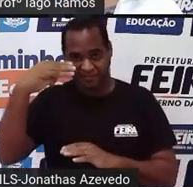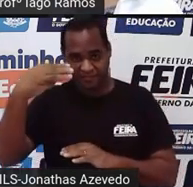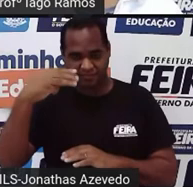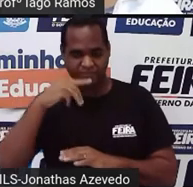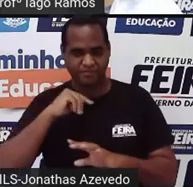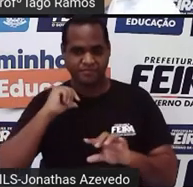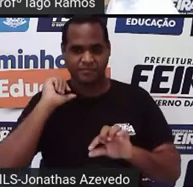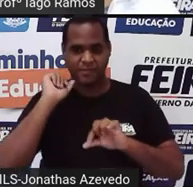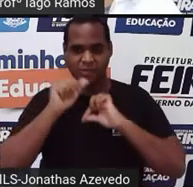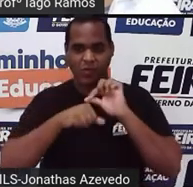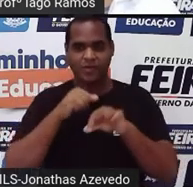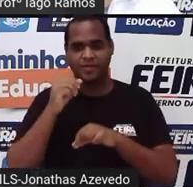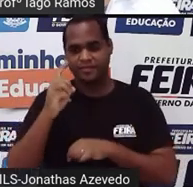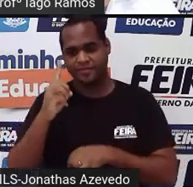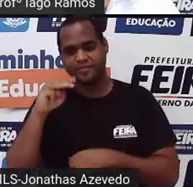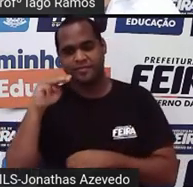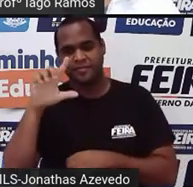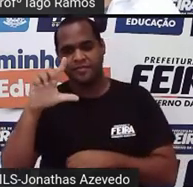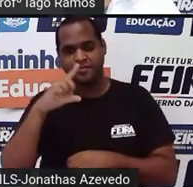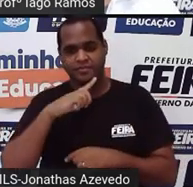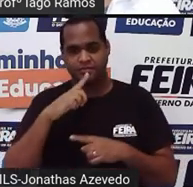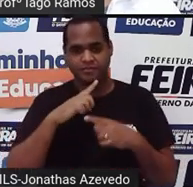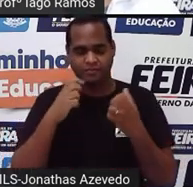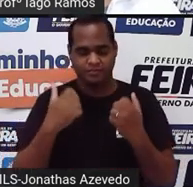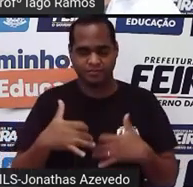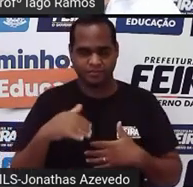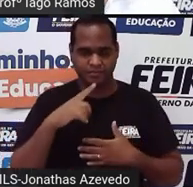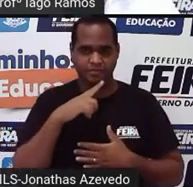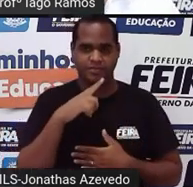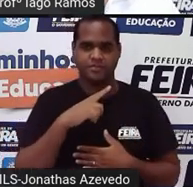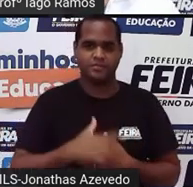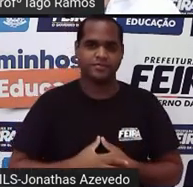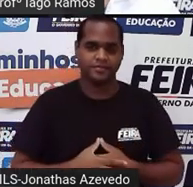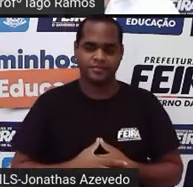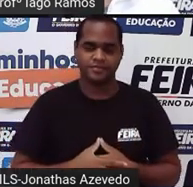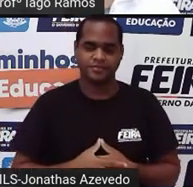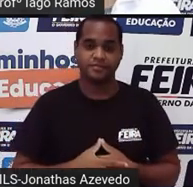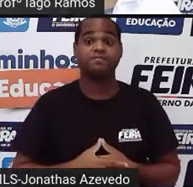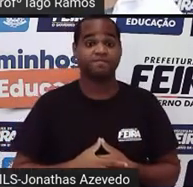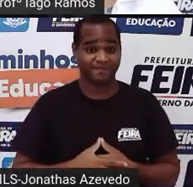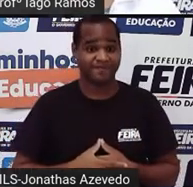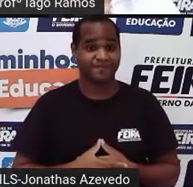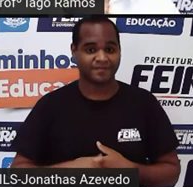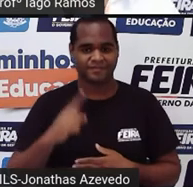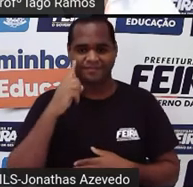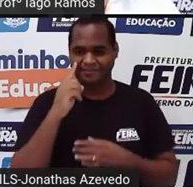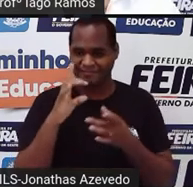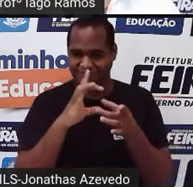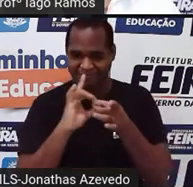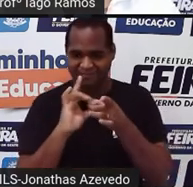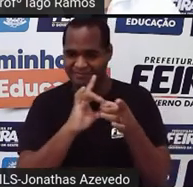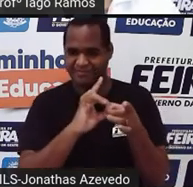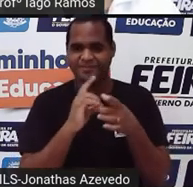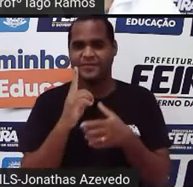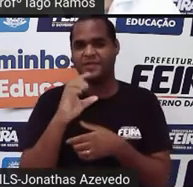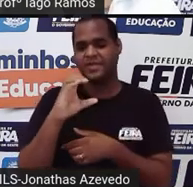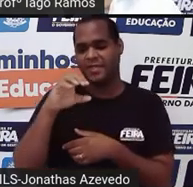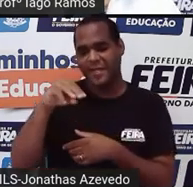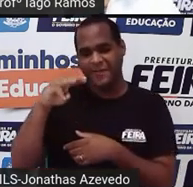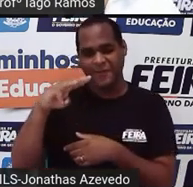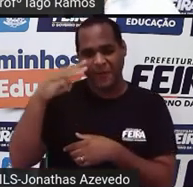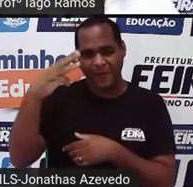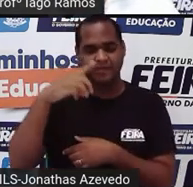troco por um ml, tá? Então, por que eu troco? Porque ali, pela relação, um centímetro